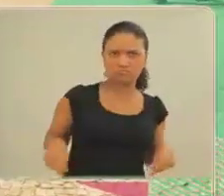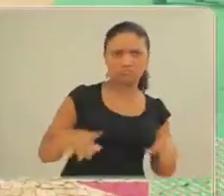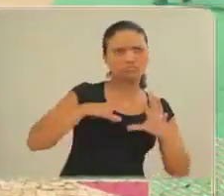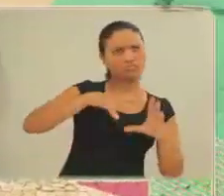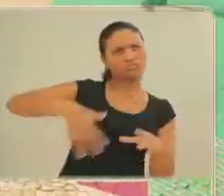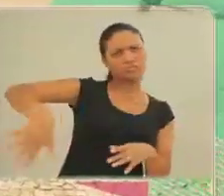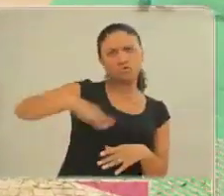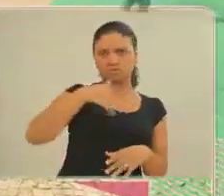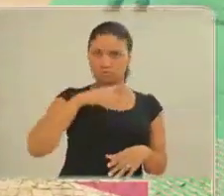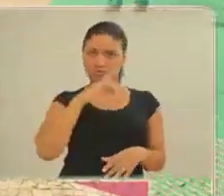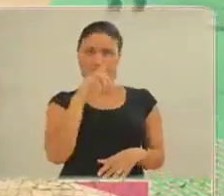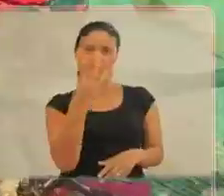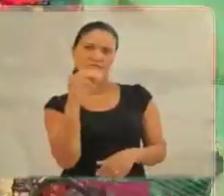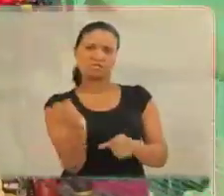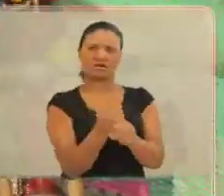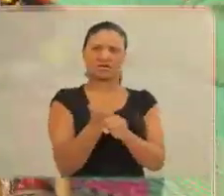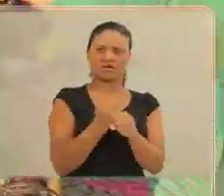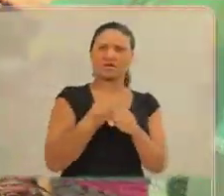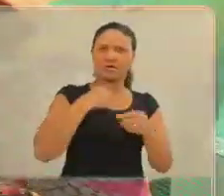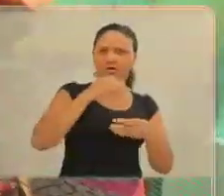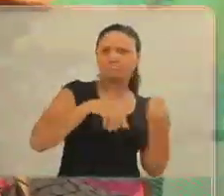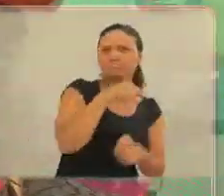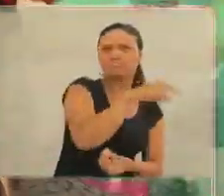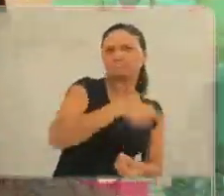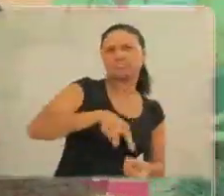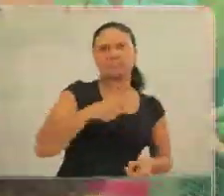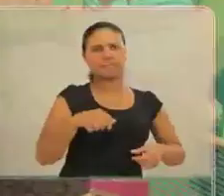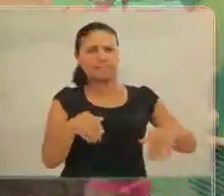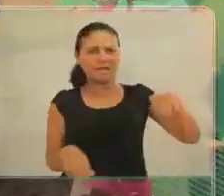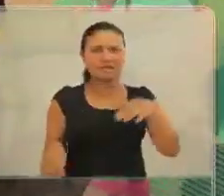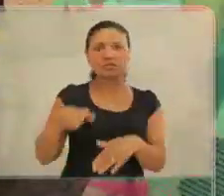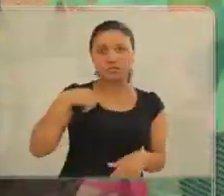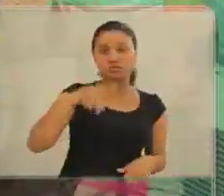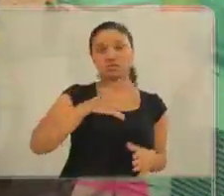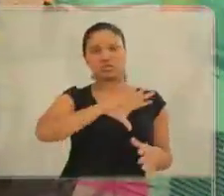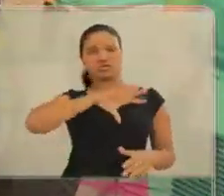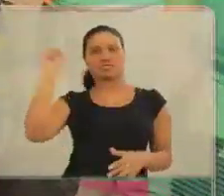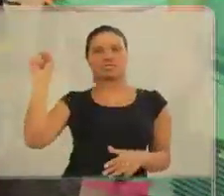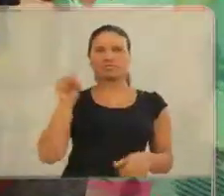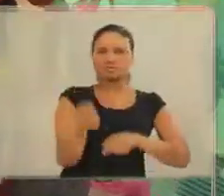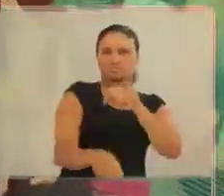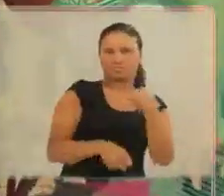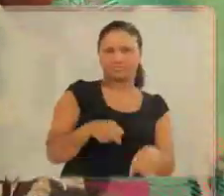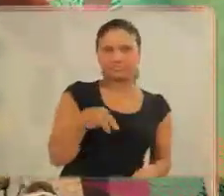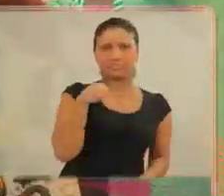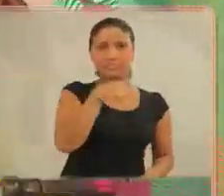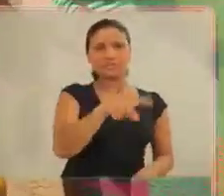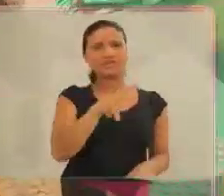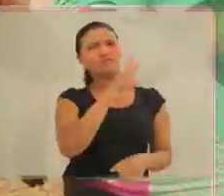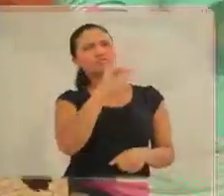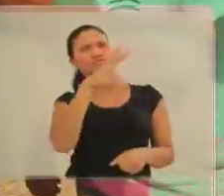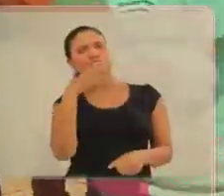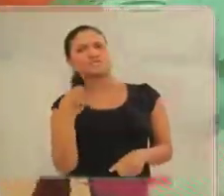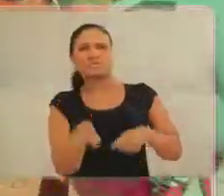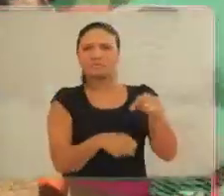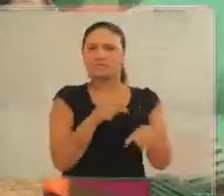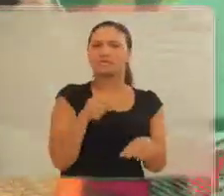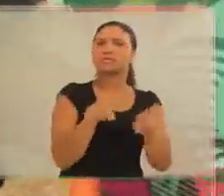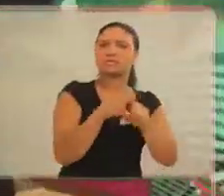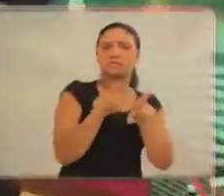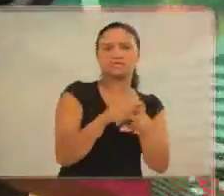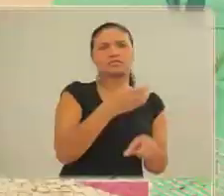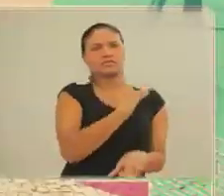até por deficiente físico para todo mundo. Eu tenho uma deficiência há 30 anos e desenvolvi uma habilidade muito grande de pedalar.